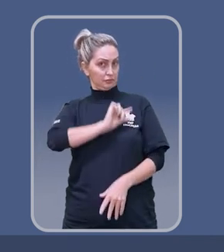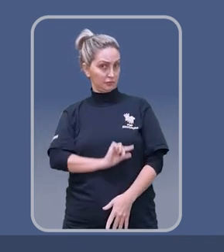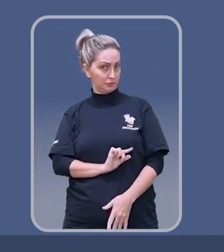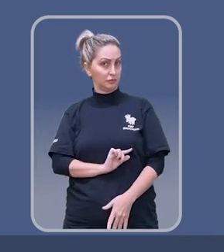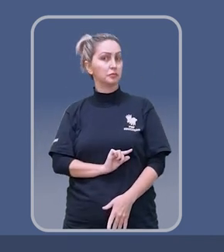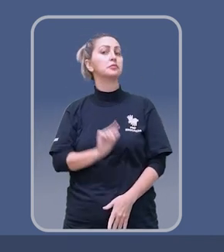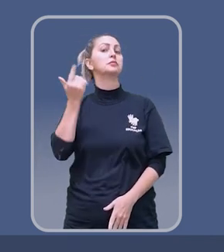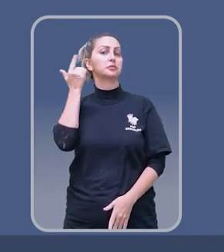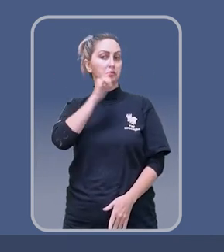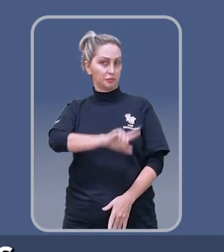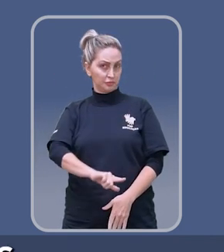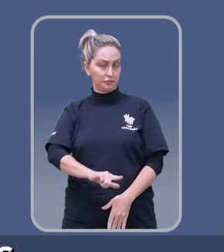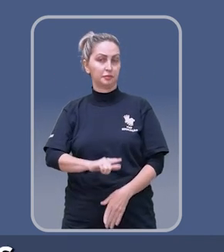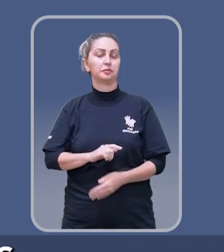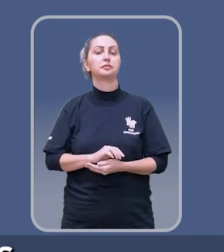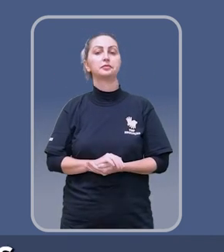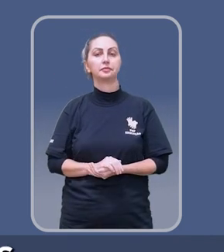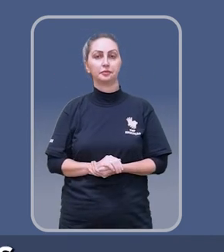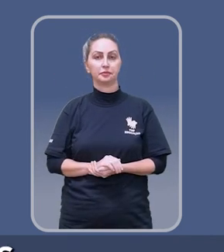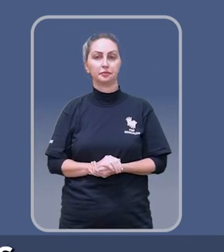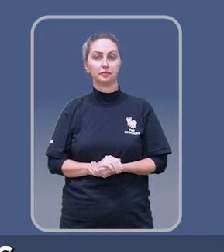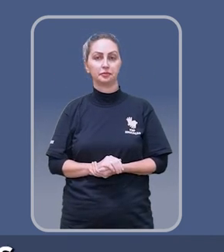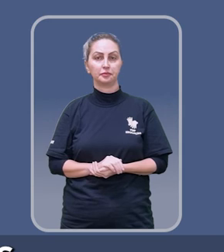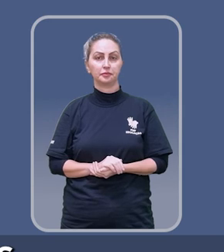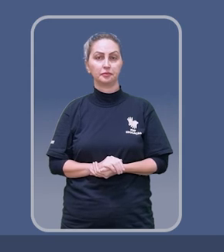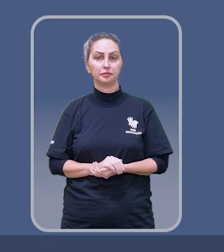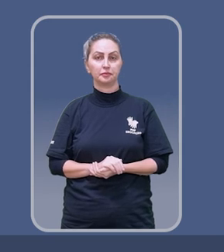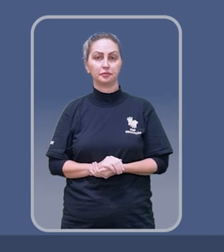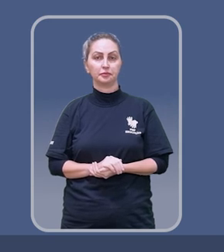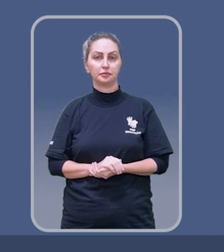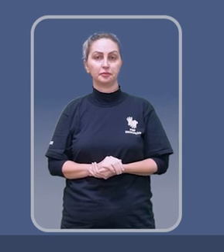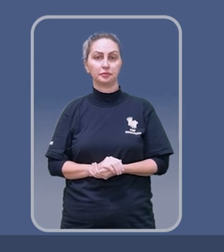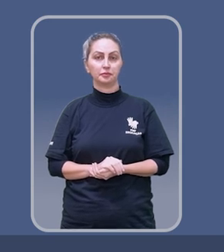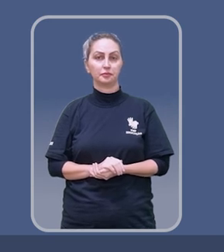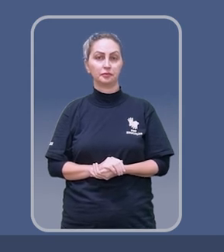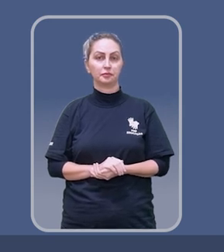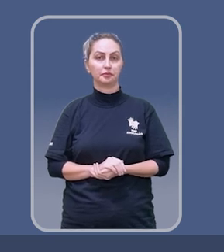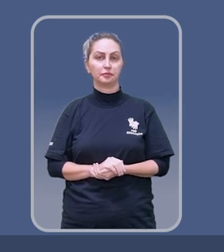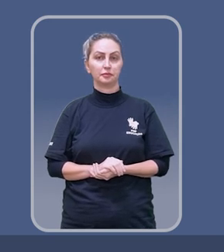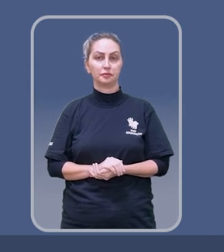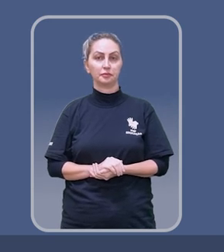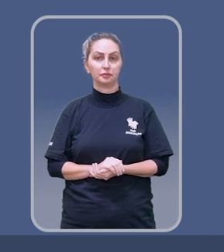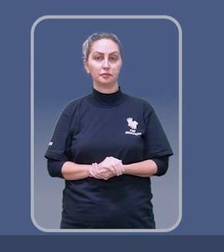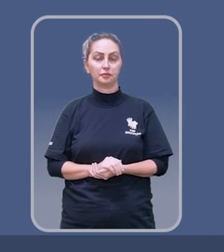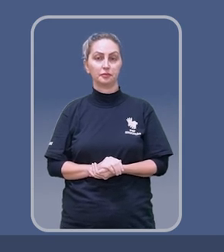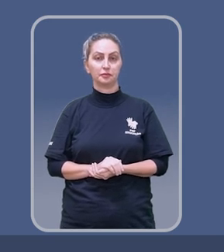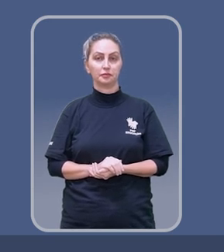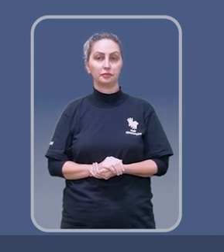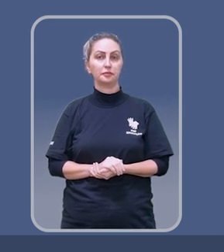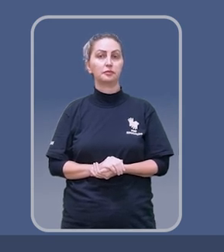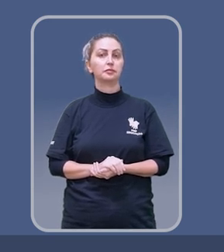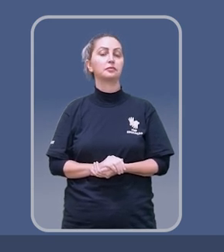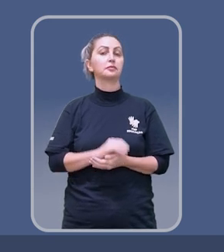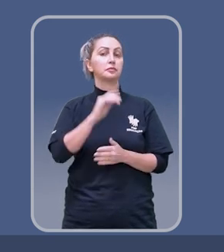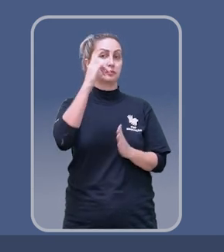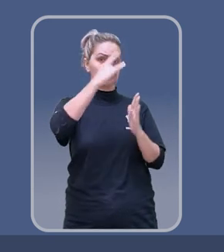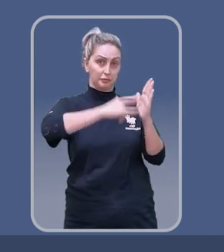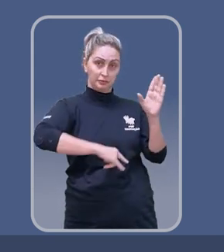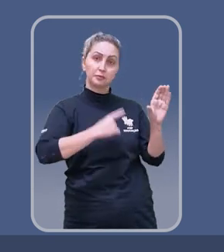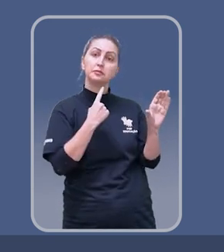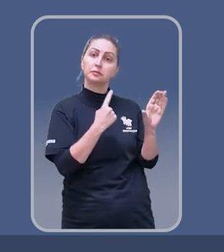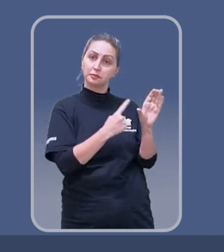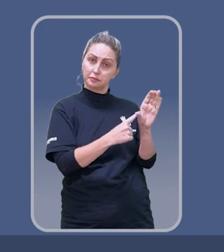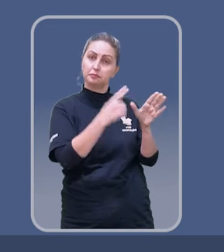projetos de parcelamento, especialmente aqueles voltados à população de baixa renda. É possível, ainda, buscar, na